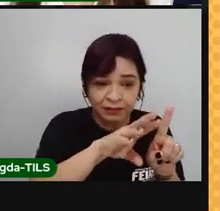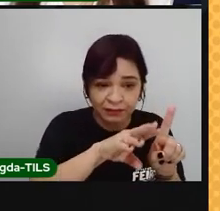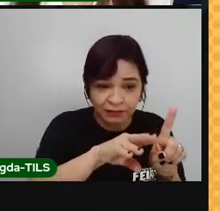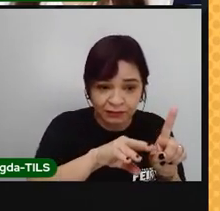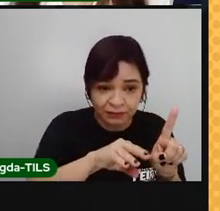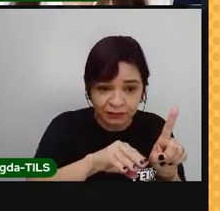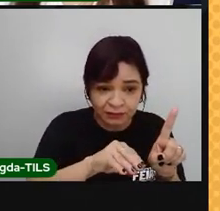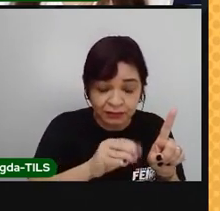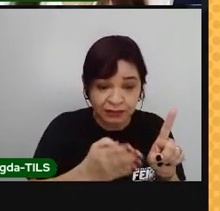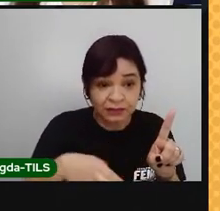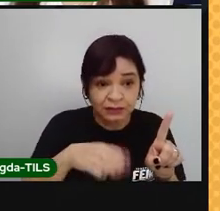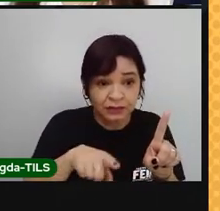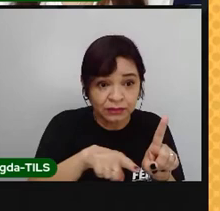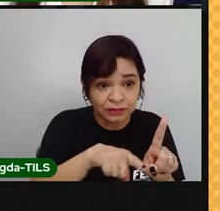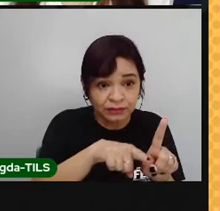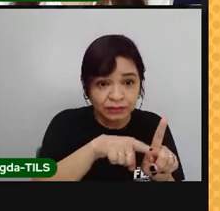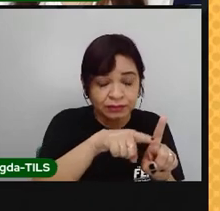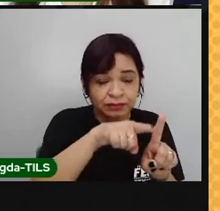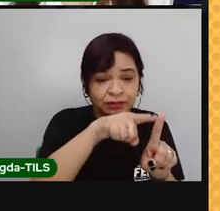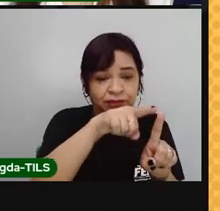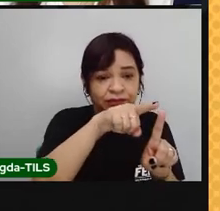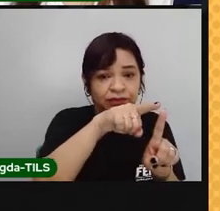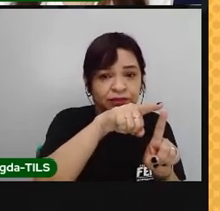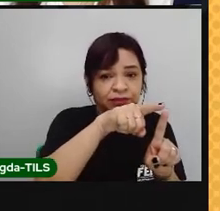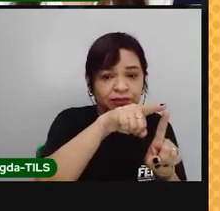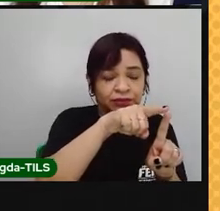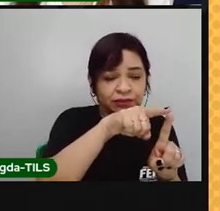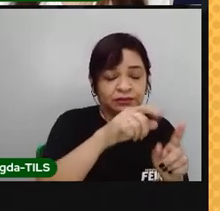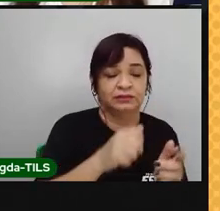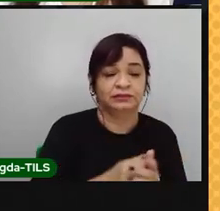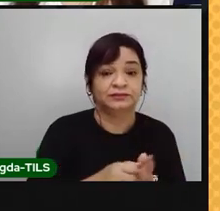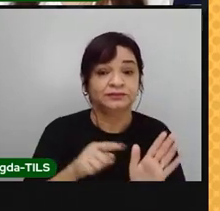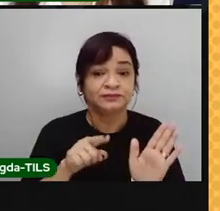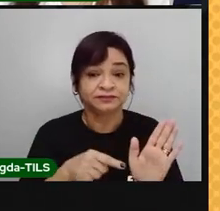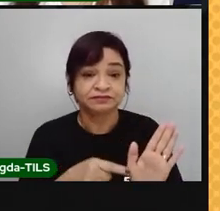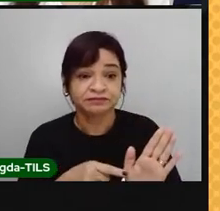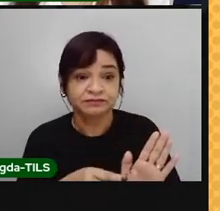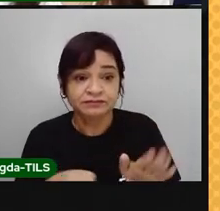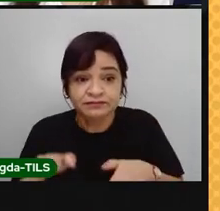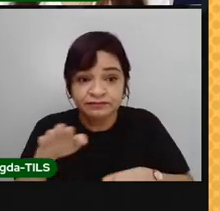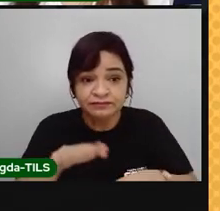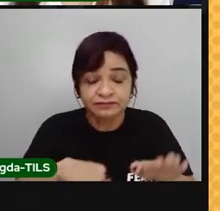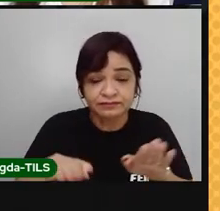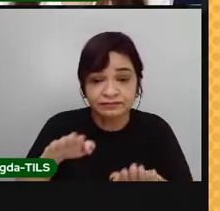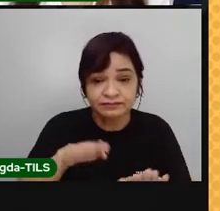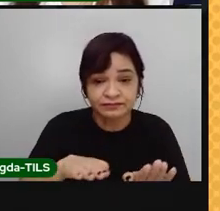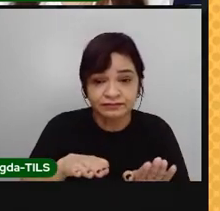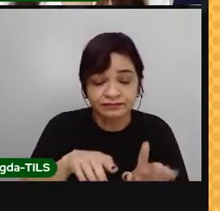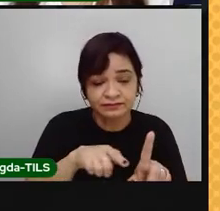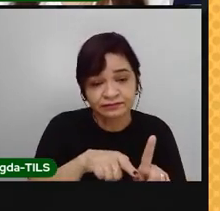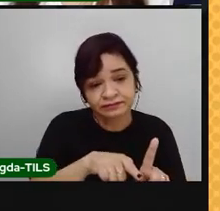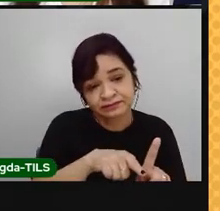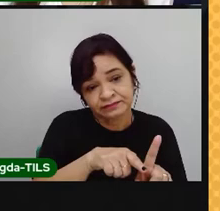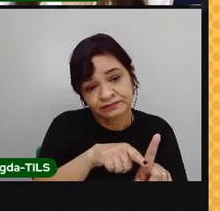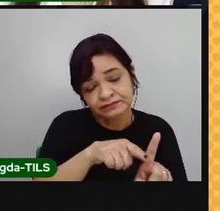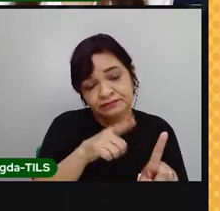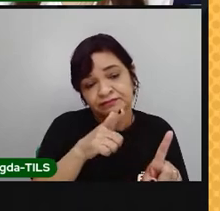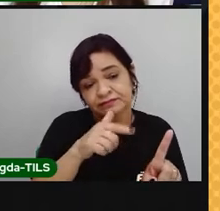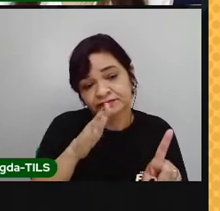Você sabia que entre 1901 e 2010, o nível médio do mar aumentou 19 centímetros?